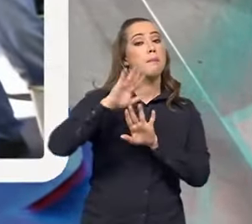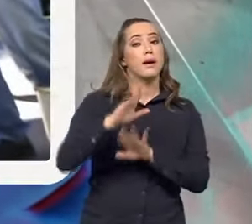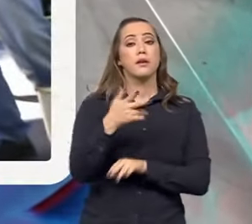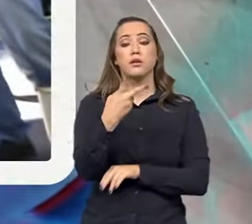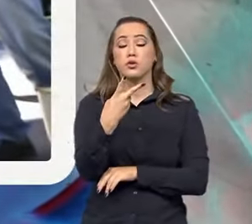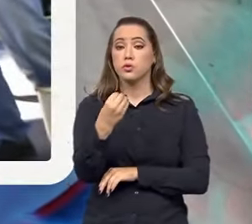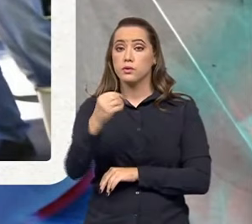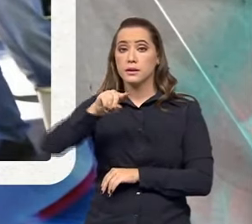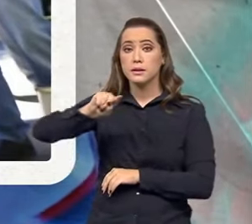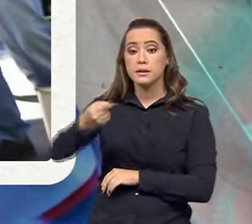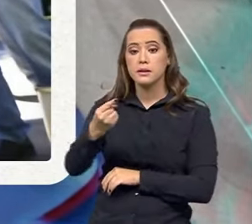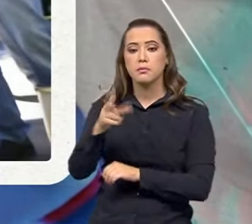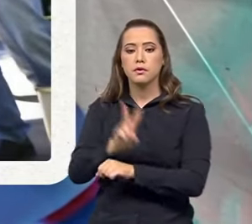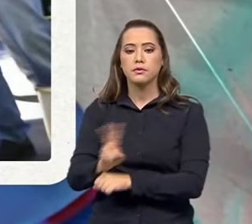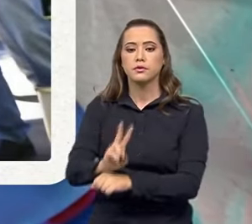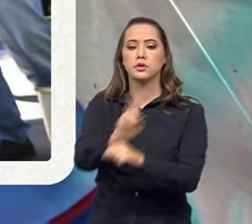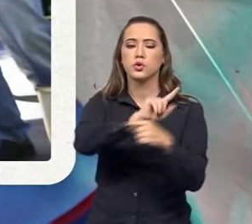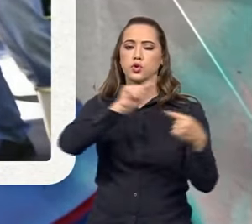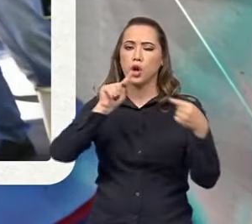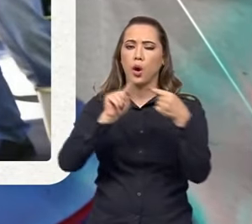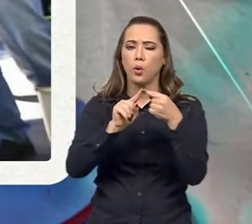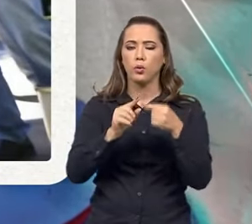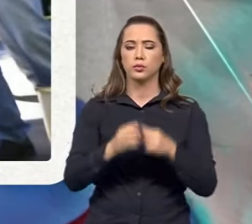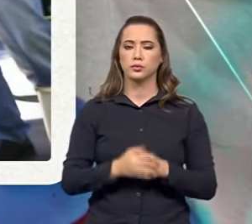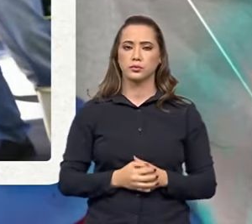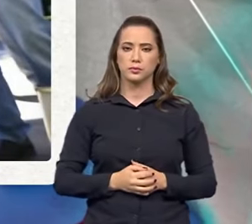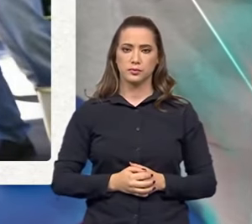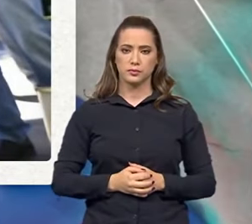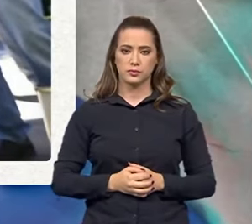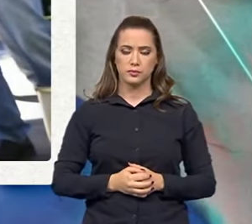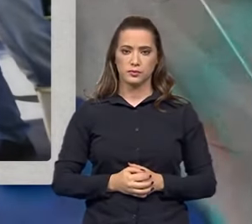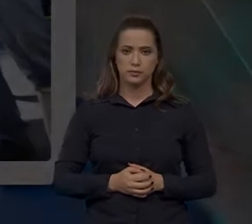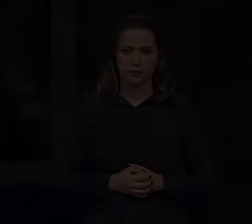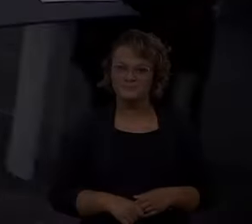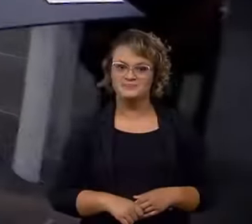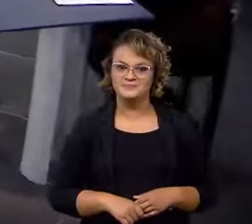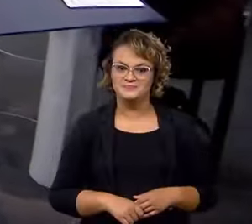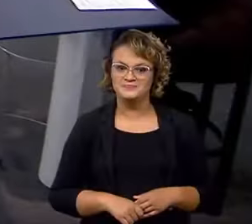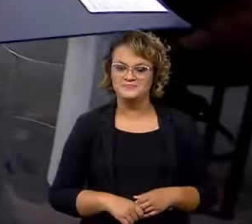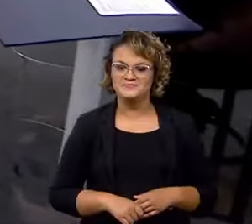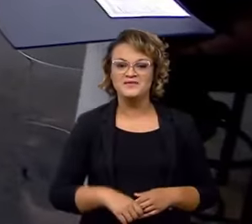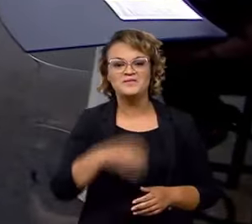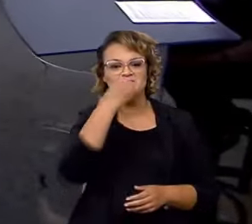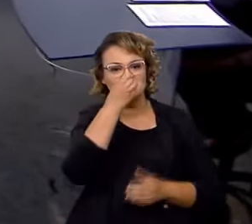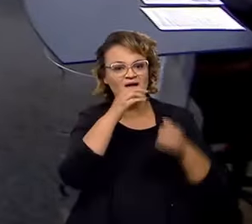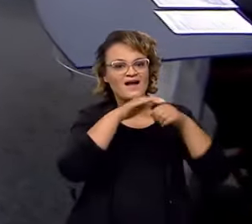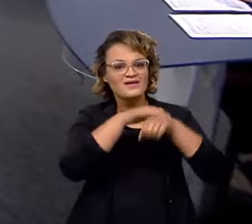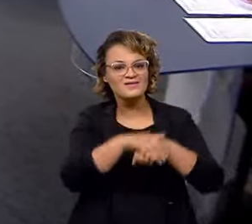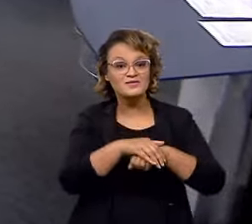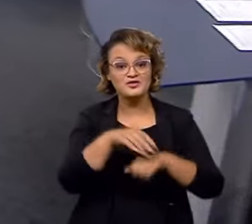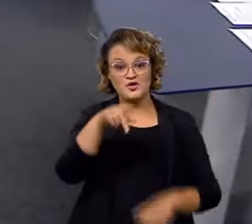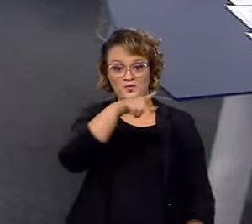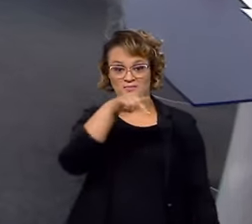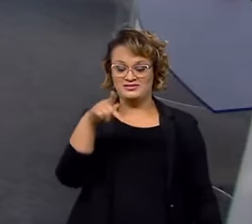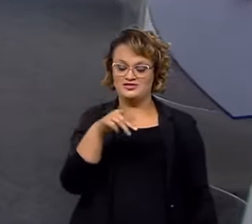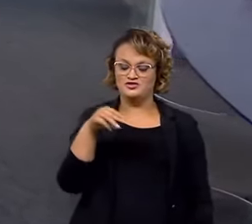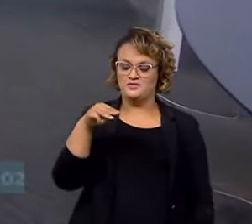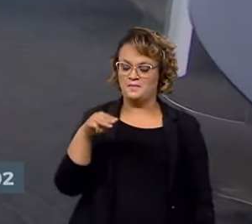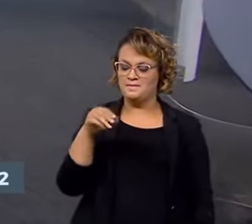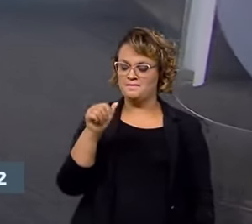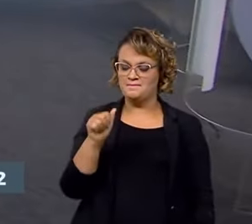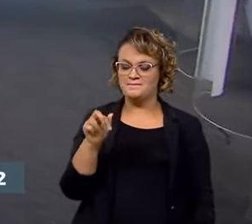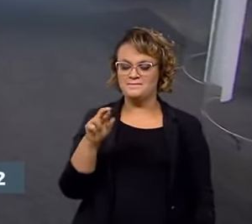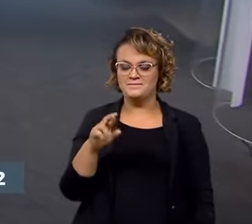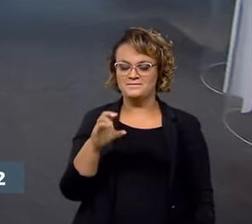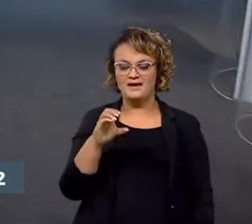200 mil inspeções de conformidade foram realizadas. Muito boa noite, presidente Marcos Heleno Gerson. Muito